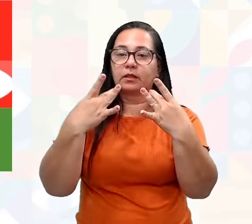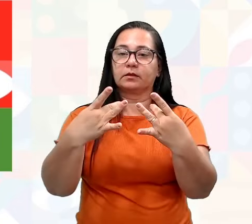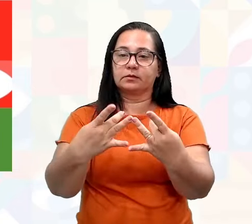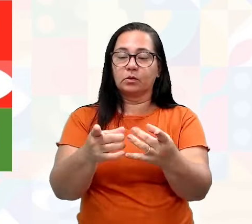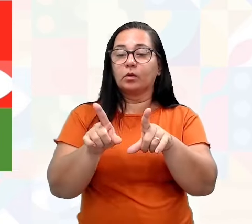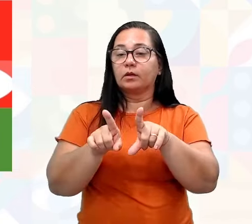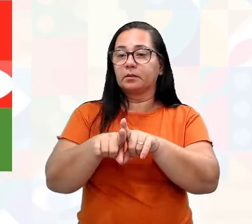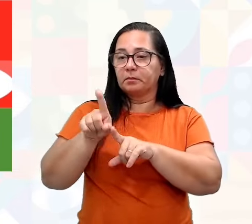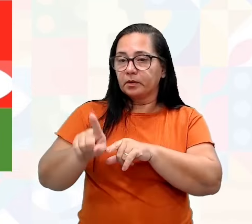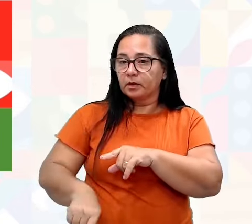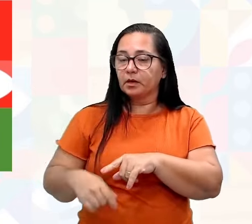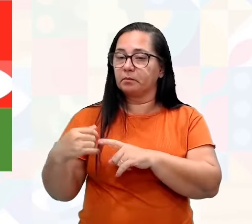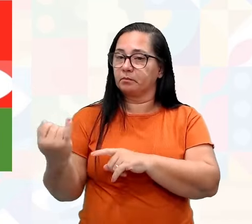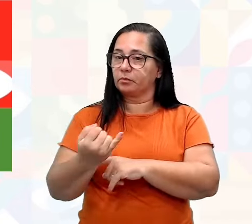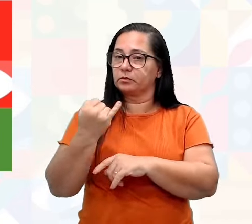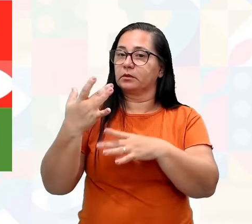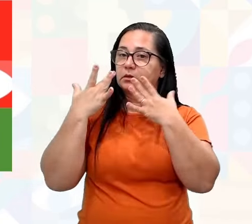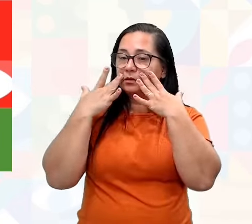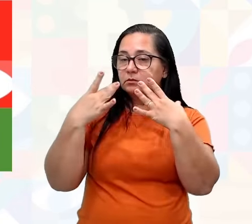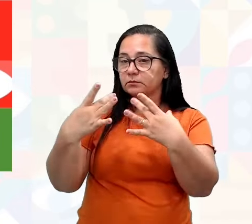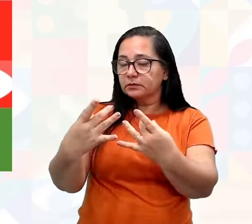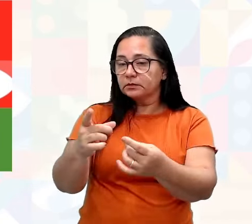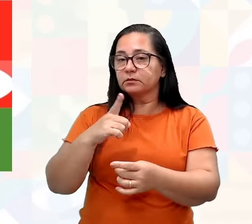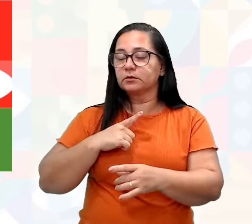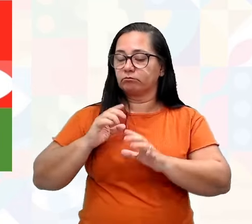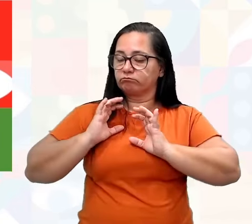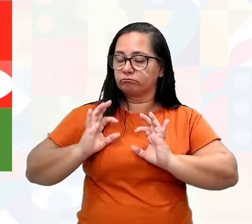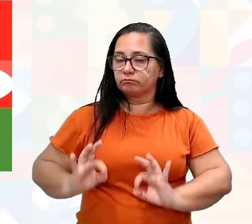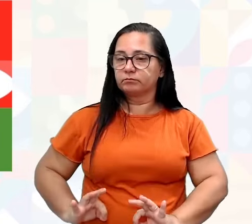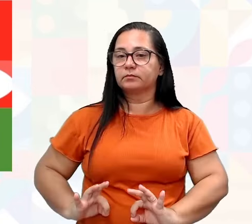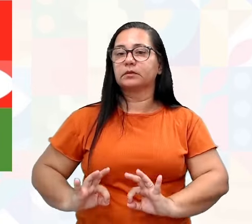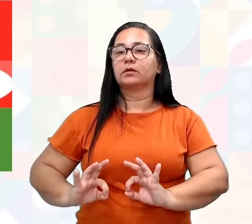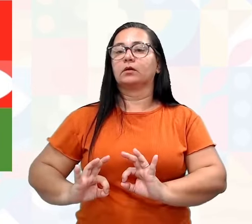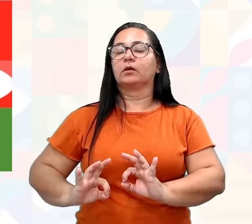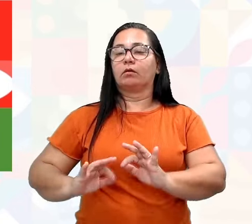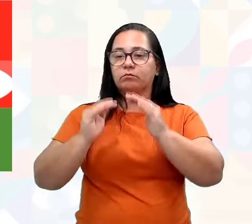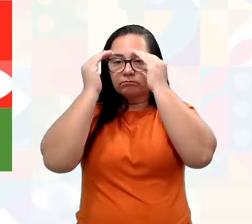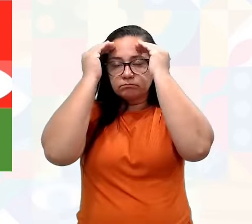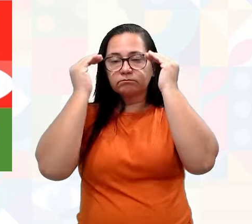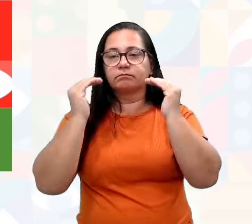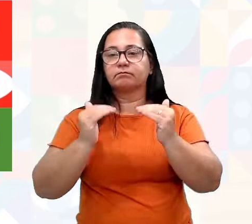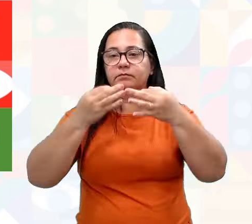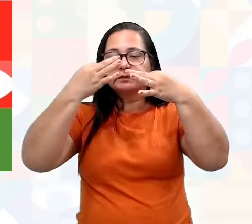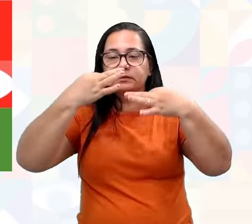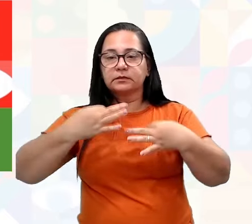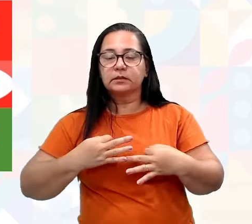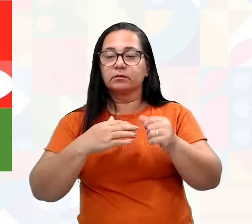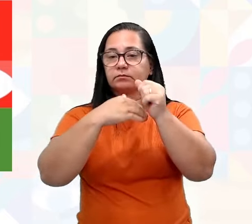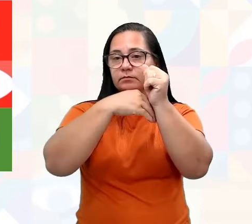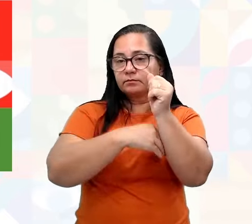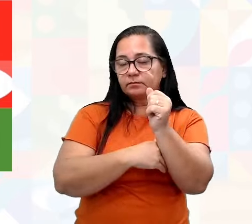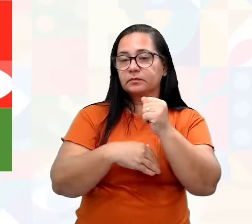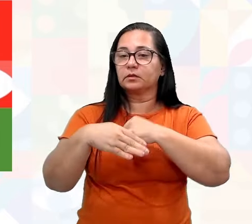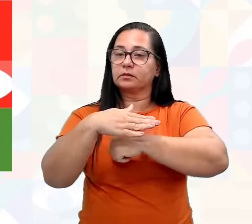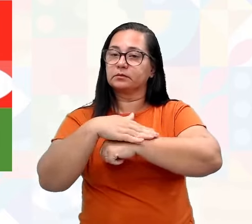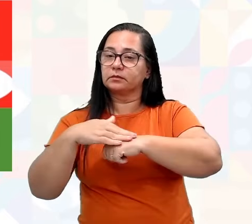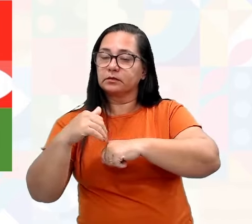que também é uma coisa muito importante, integridade, honestidade, sigilo, zelo,